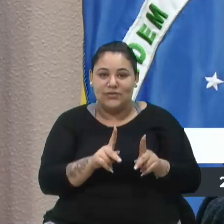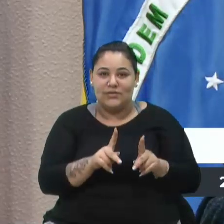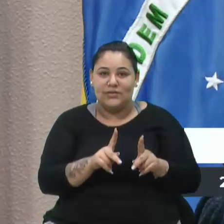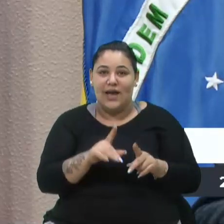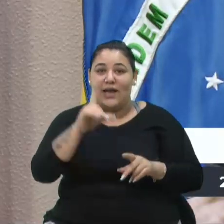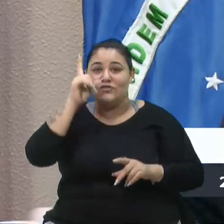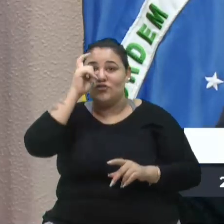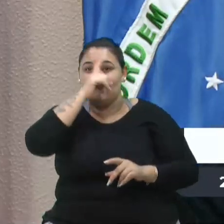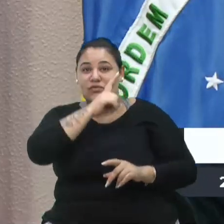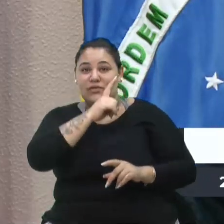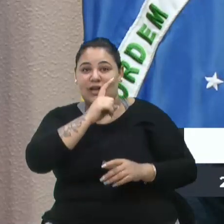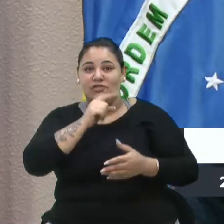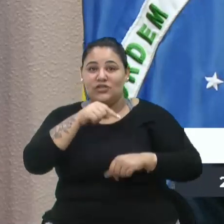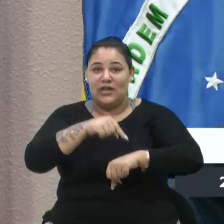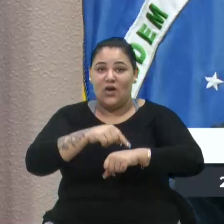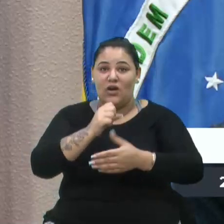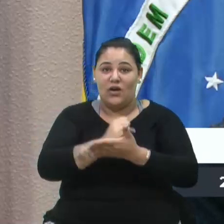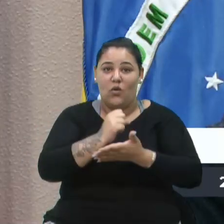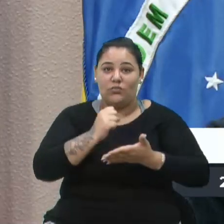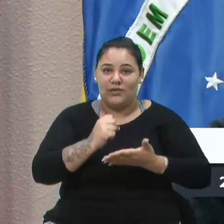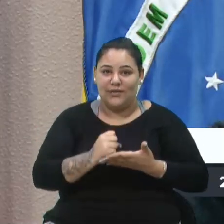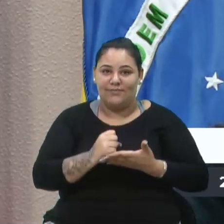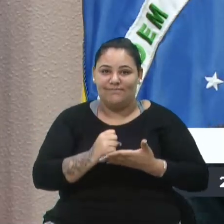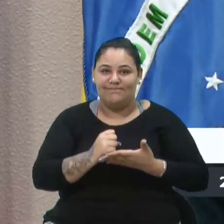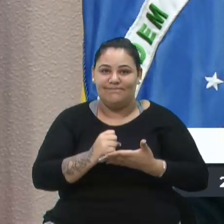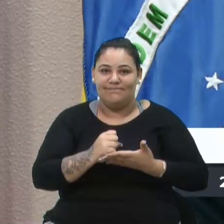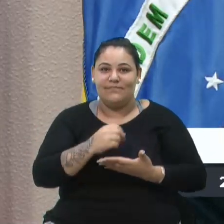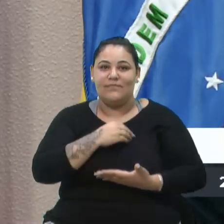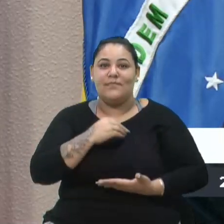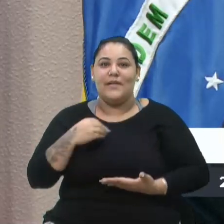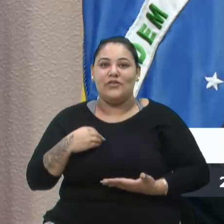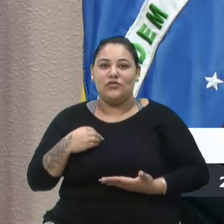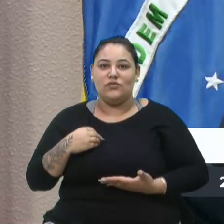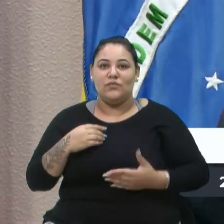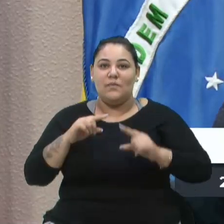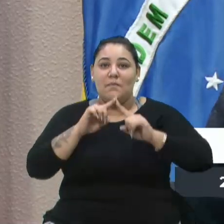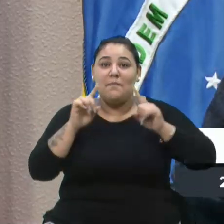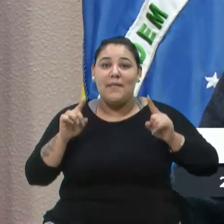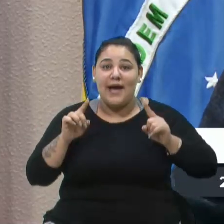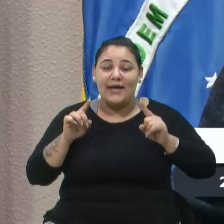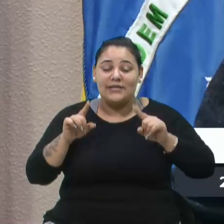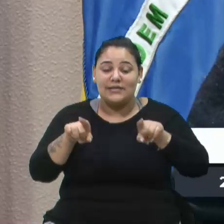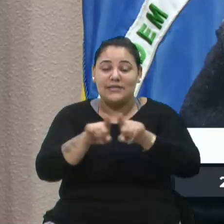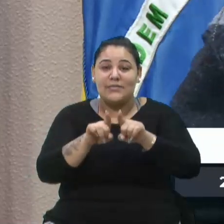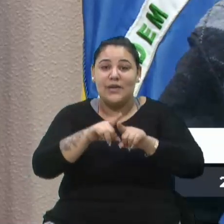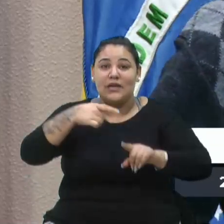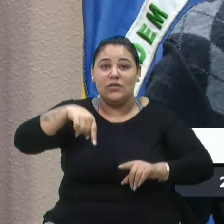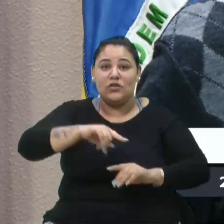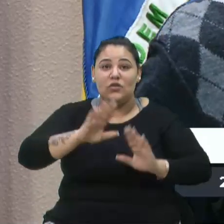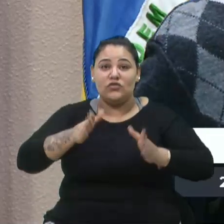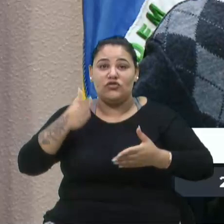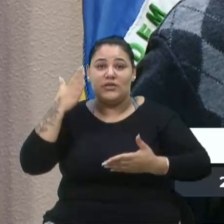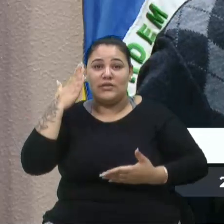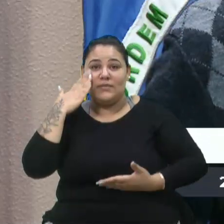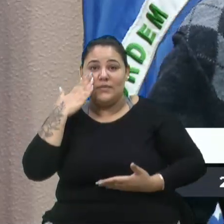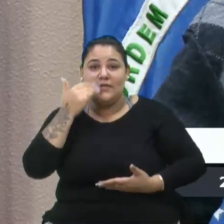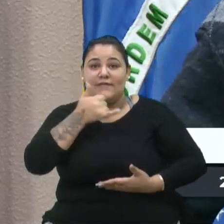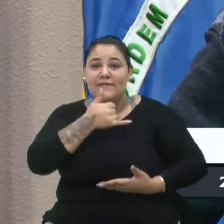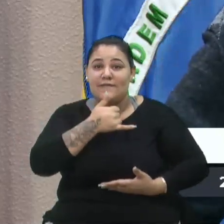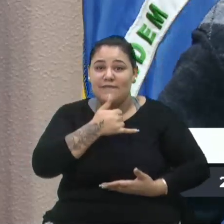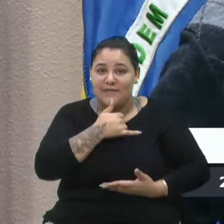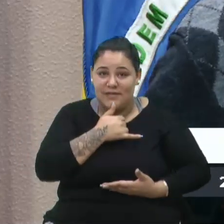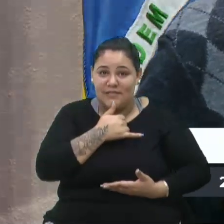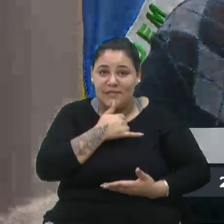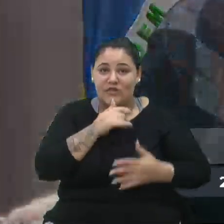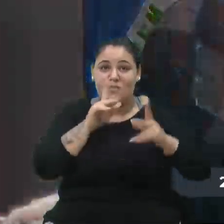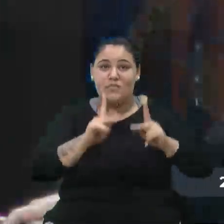dificuldade da contratação de médicos, mas também nós sabemos que, infelizmente, quando a pessoa sofre com um